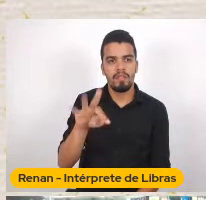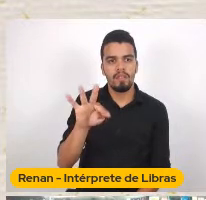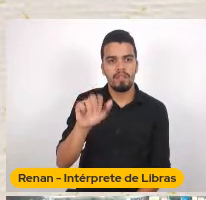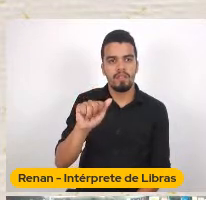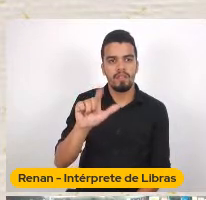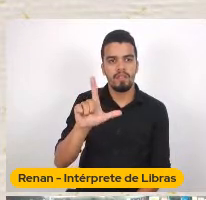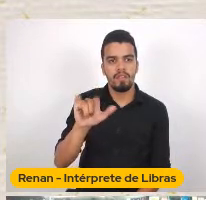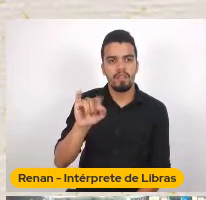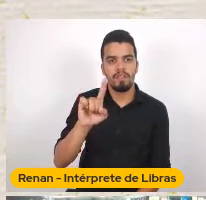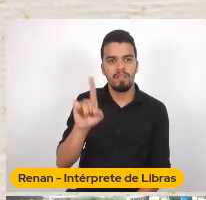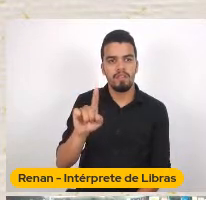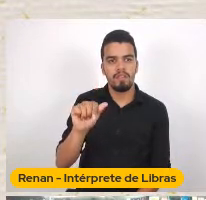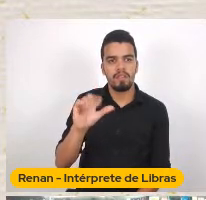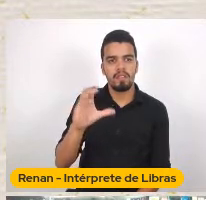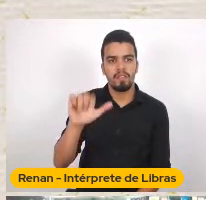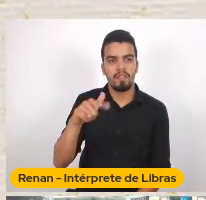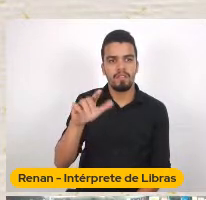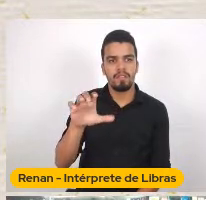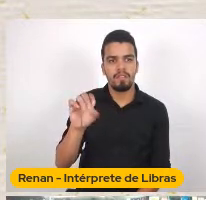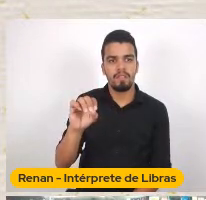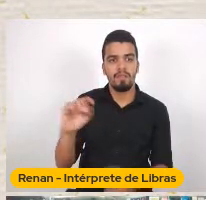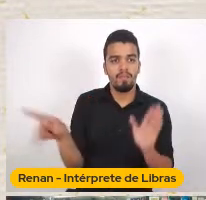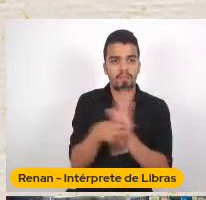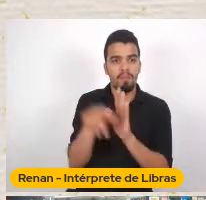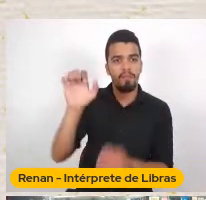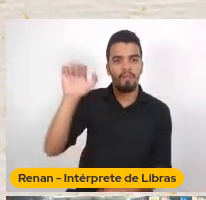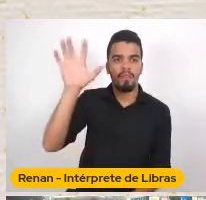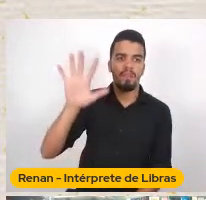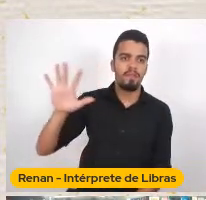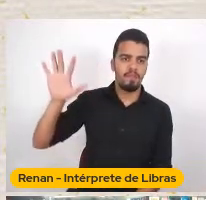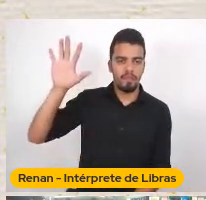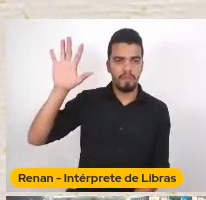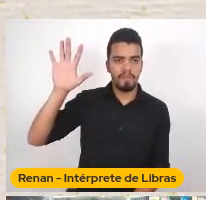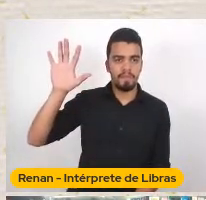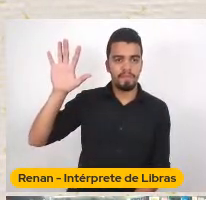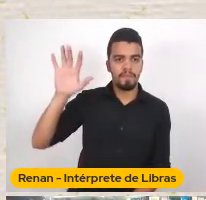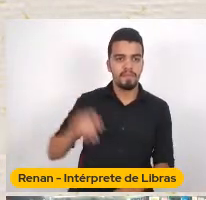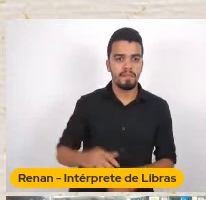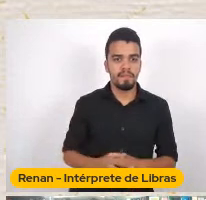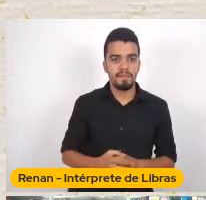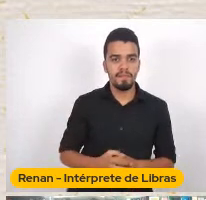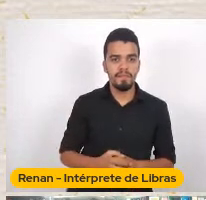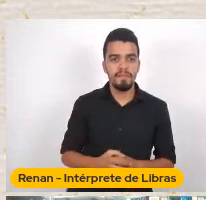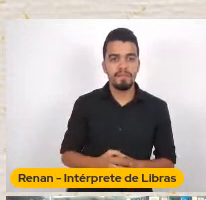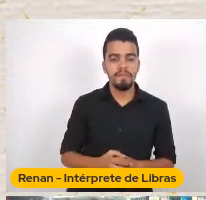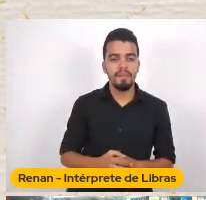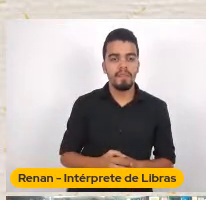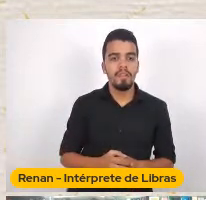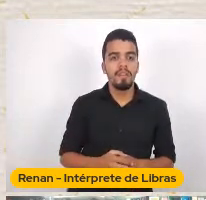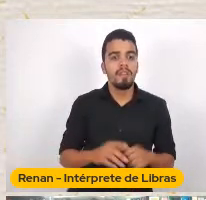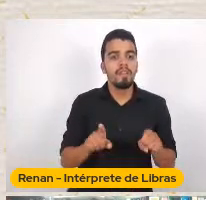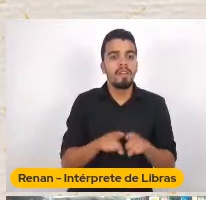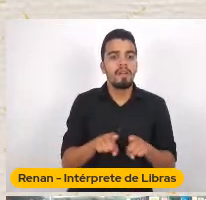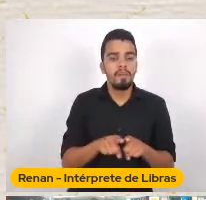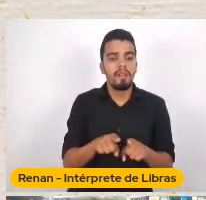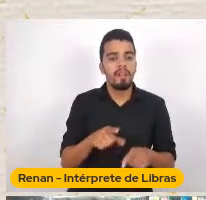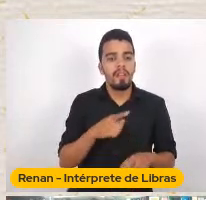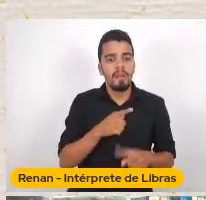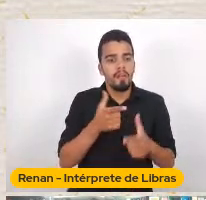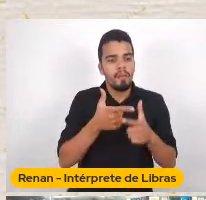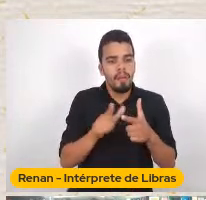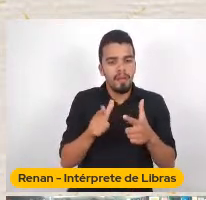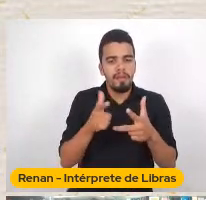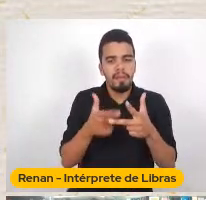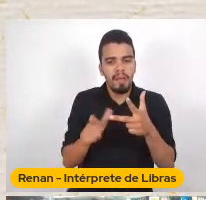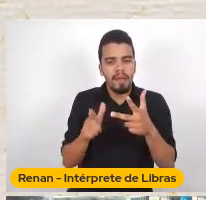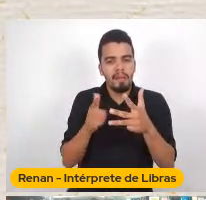A Europa Inventou o outro Ela complexificou o outro E ela solucionou o outro Com um problema E isso é a